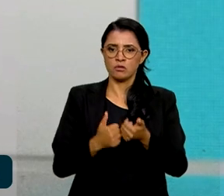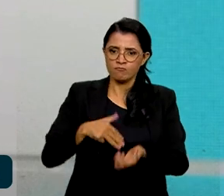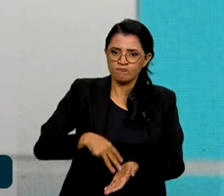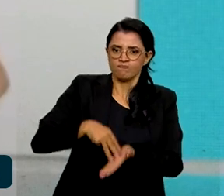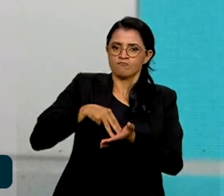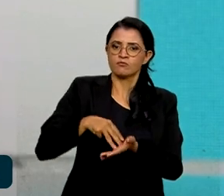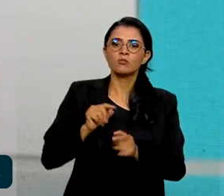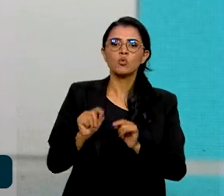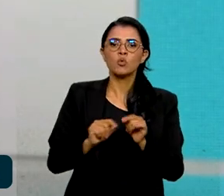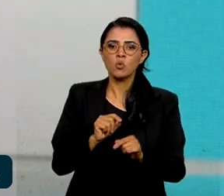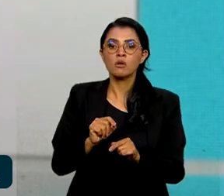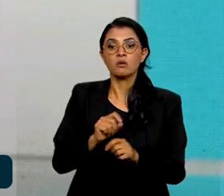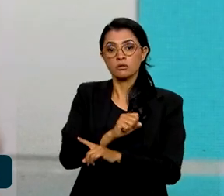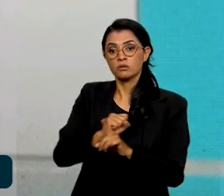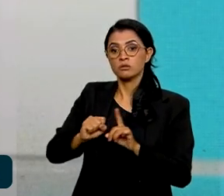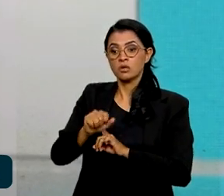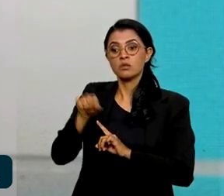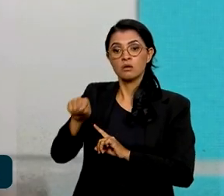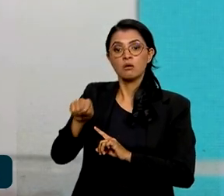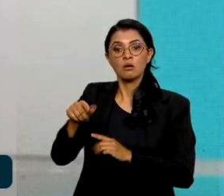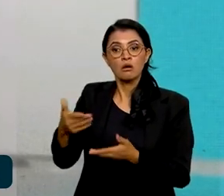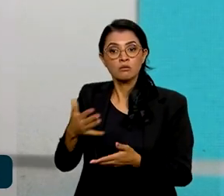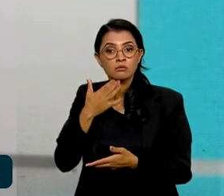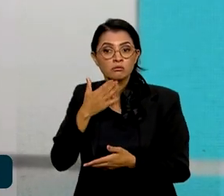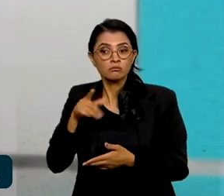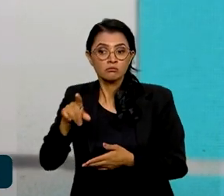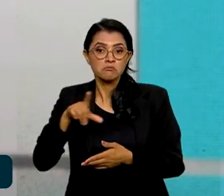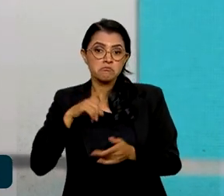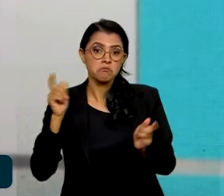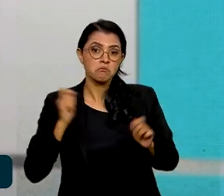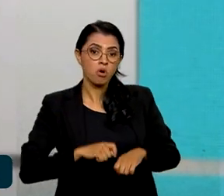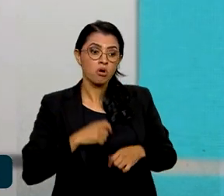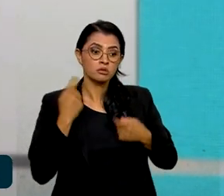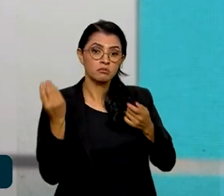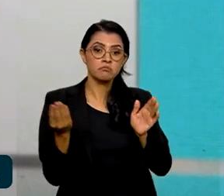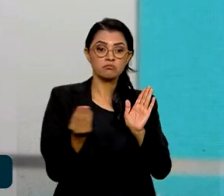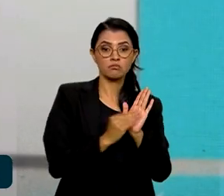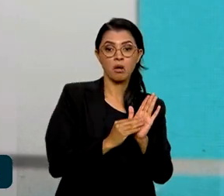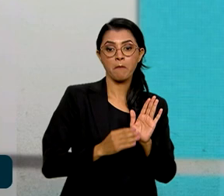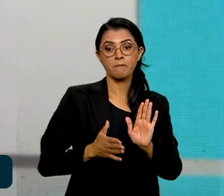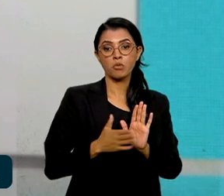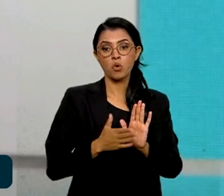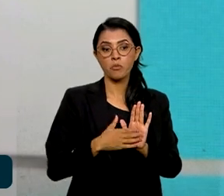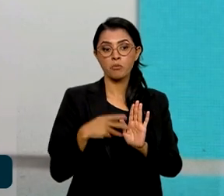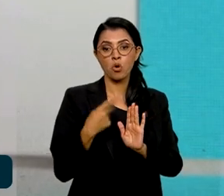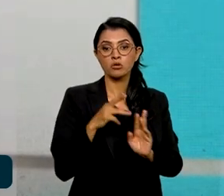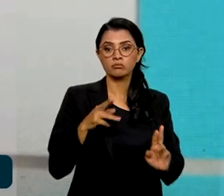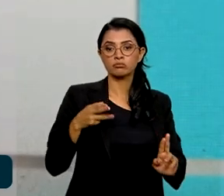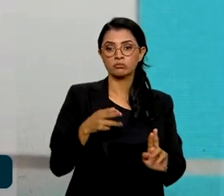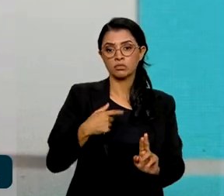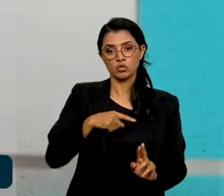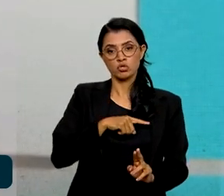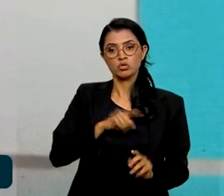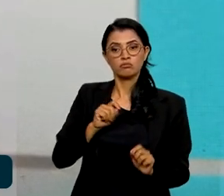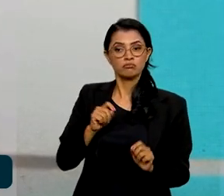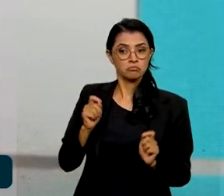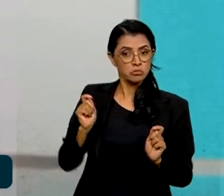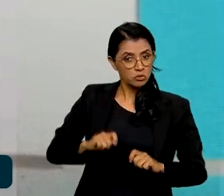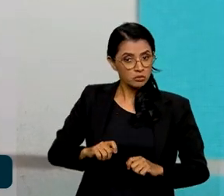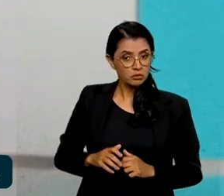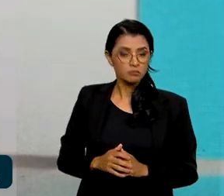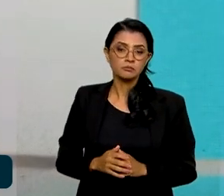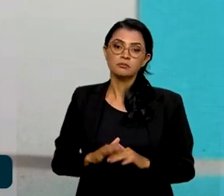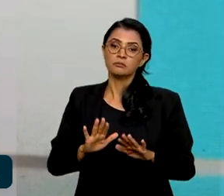para que a sociedade possa colocar aqui suas propostas, o termo de referência para nós.